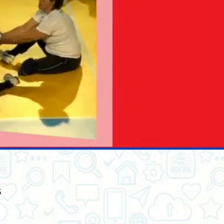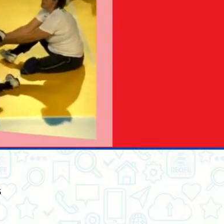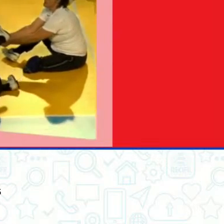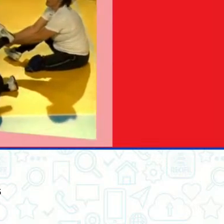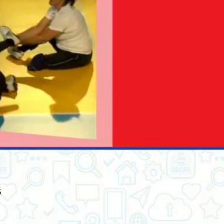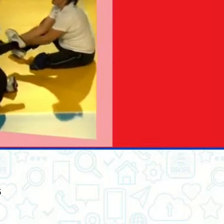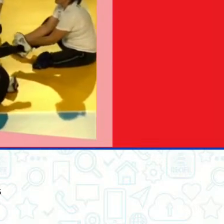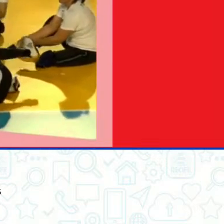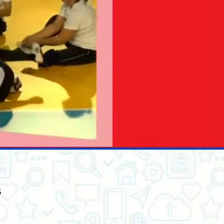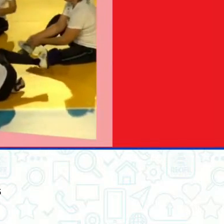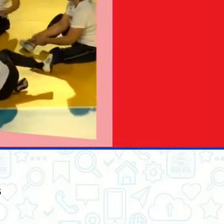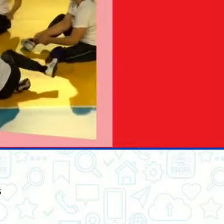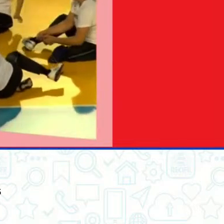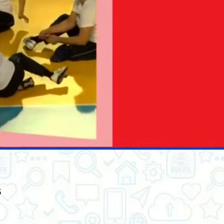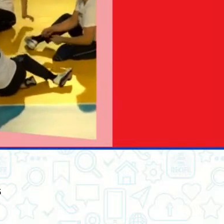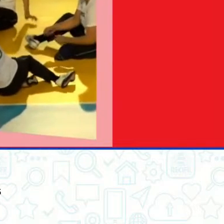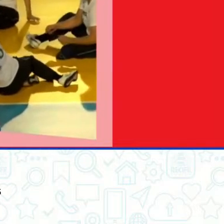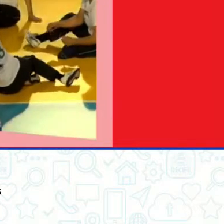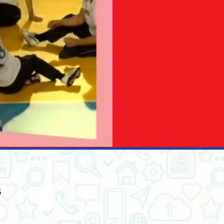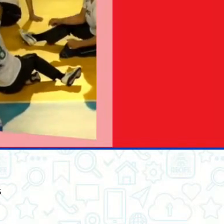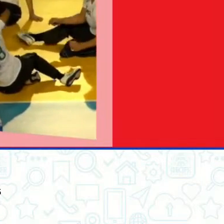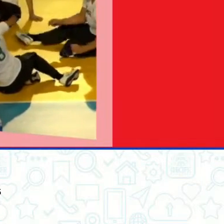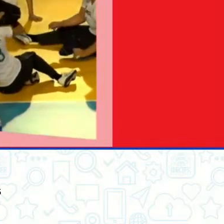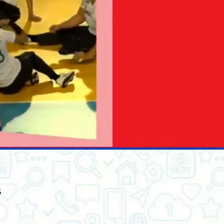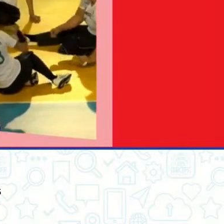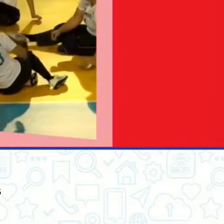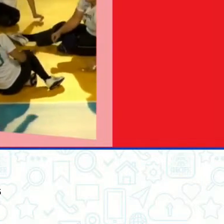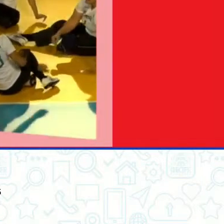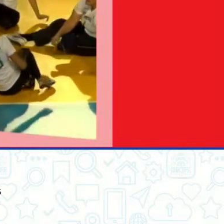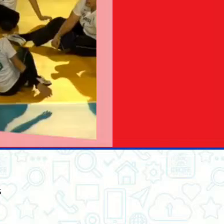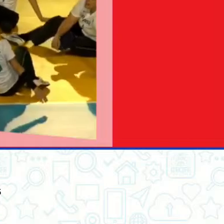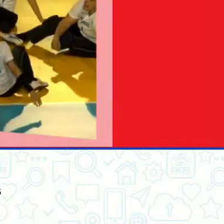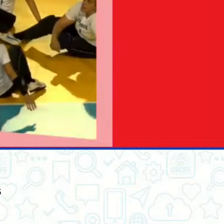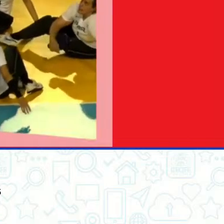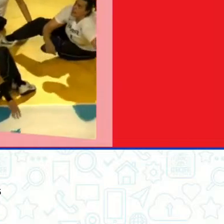Um esporte praticado por atletas amputadas amputadas,